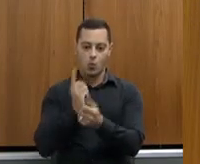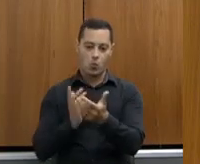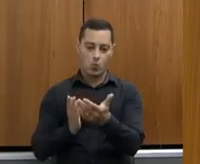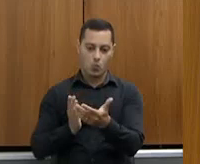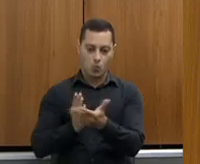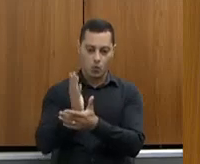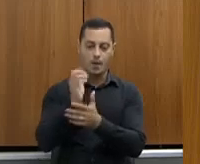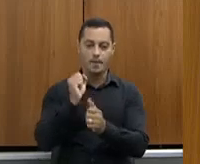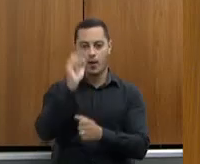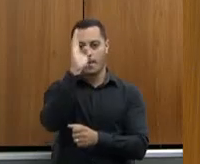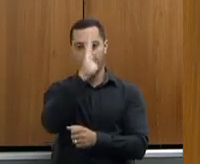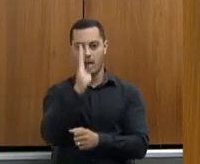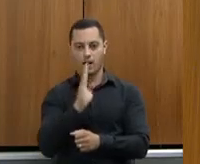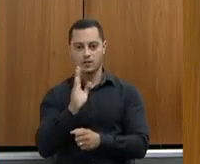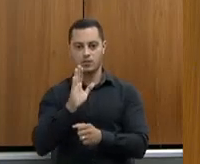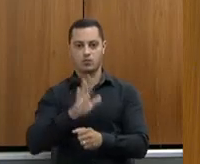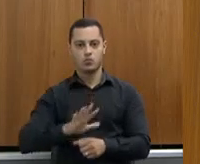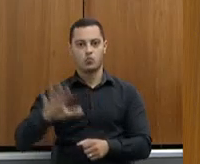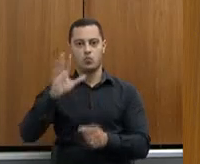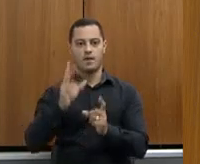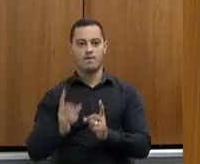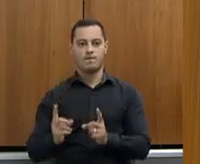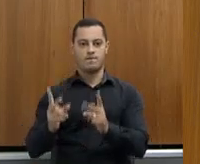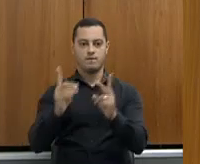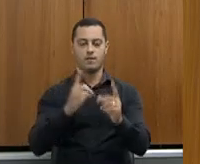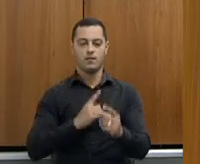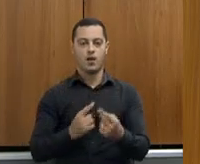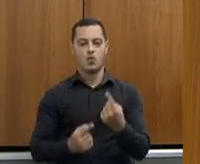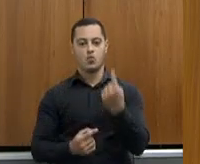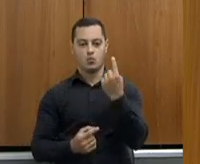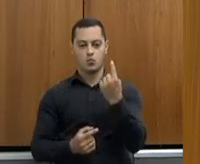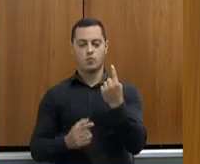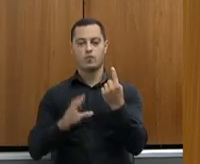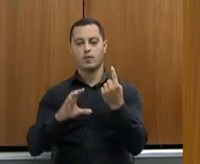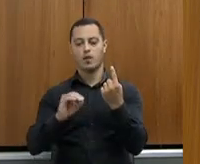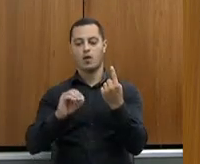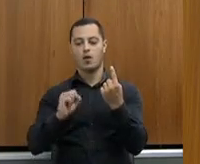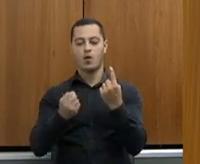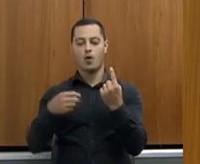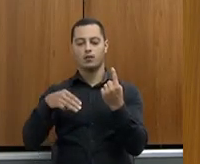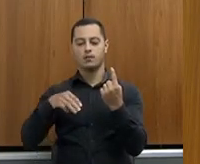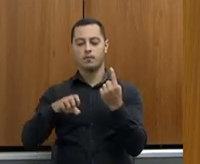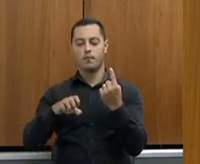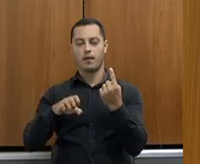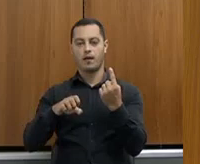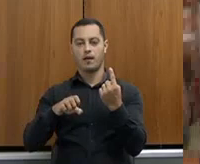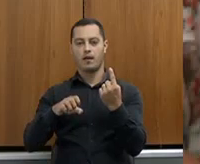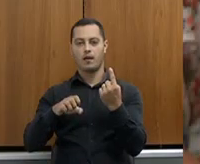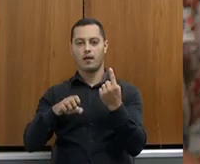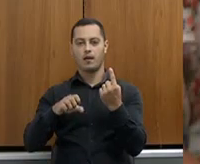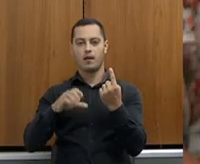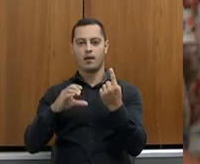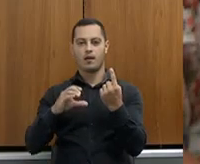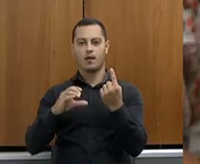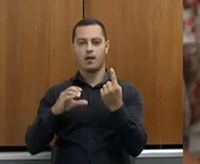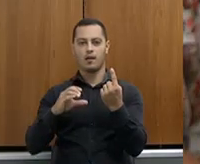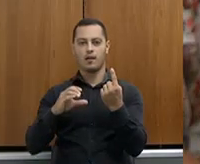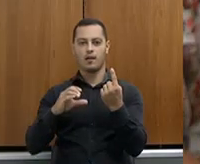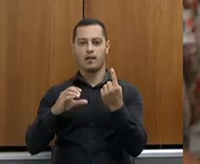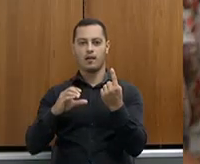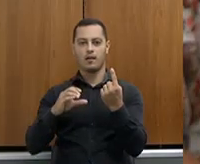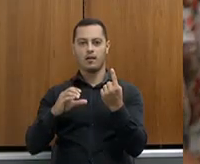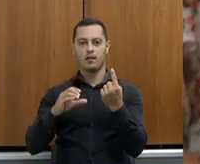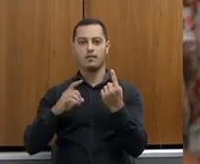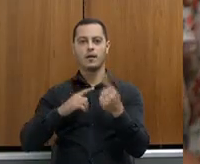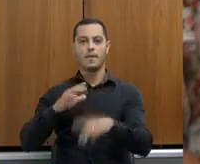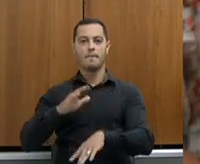já temos hoje um reconhecido, que é o Cosmep, aqui do Vale do Prescaba, onde nós temos lá